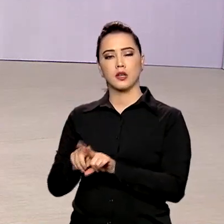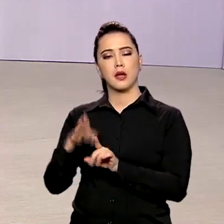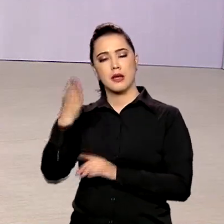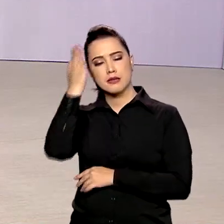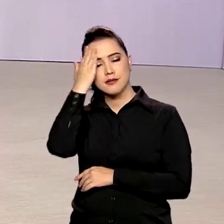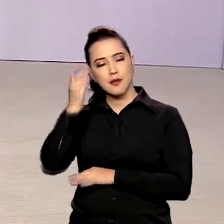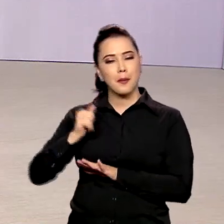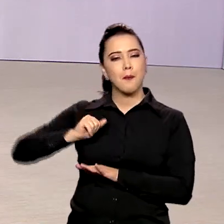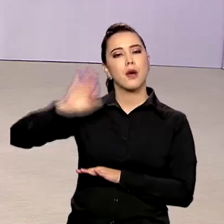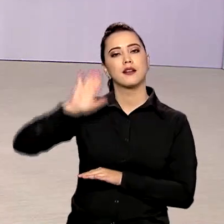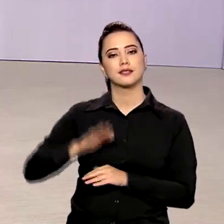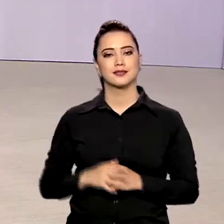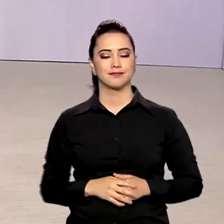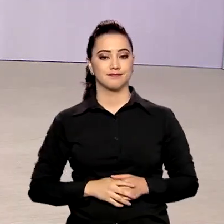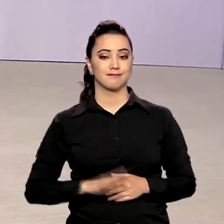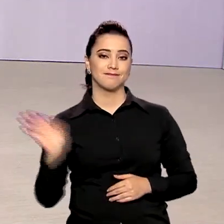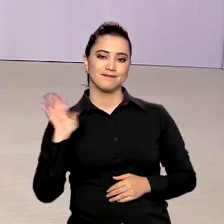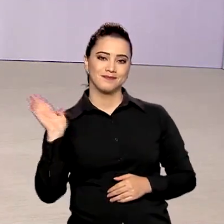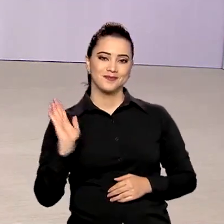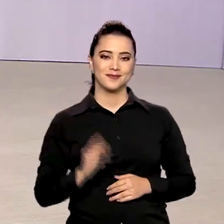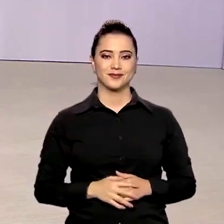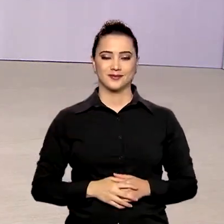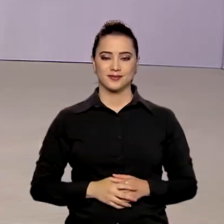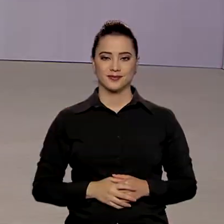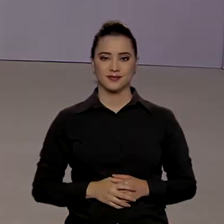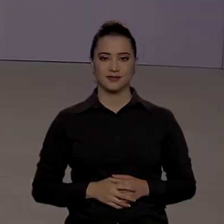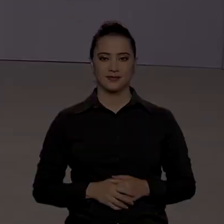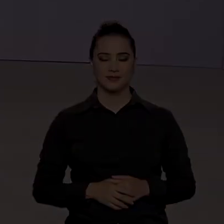mdh para saber mais. Até a próxima!